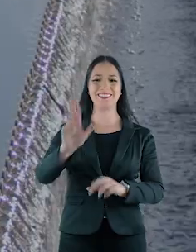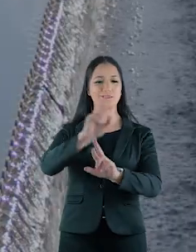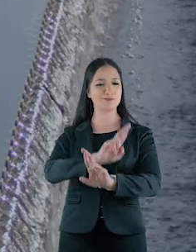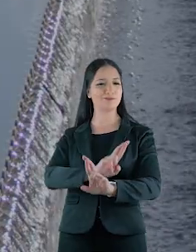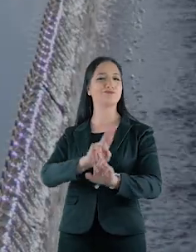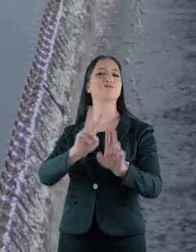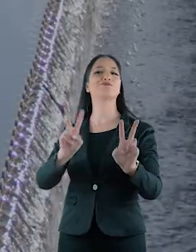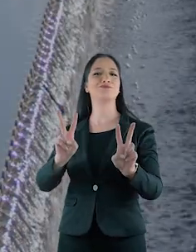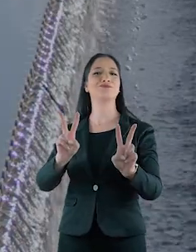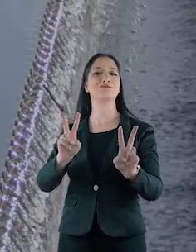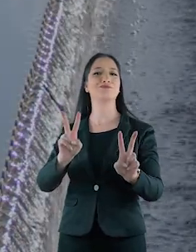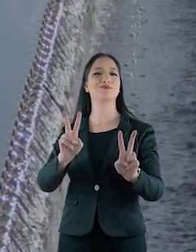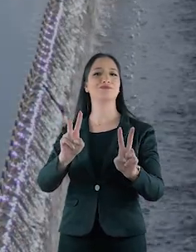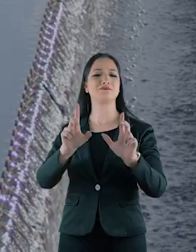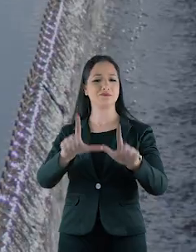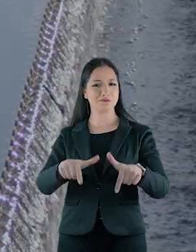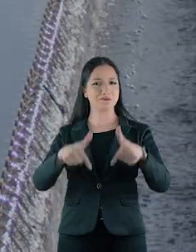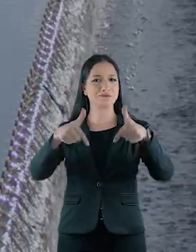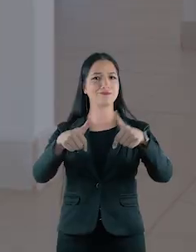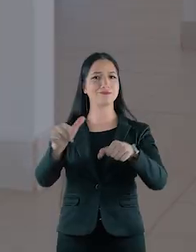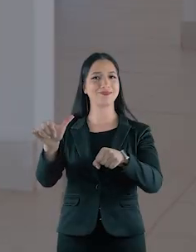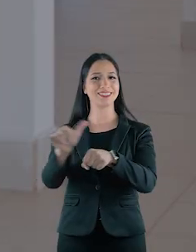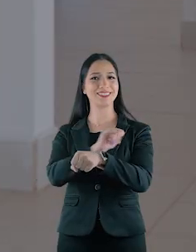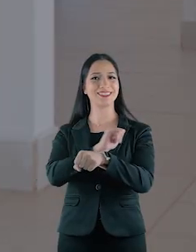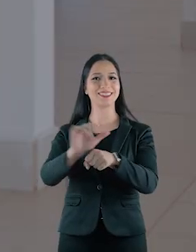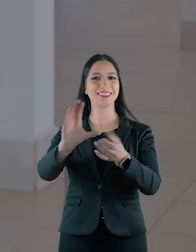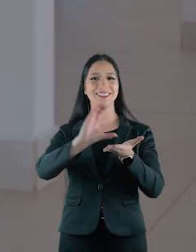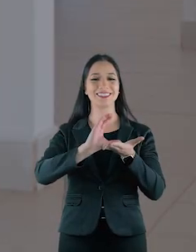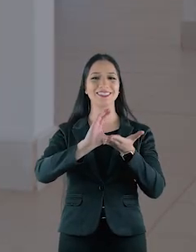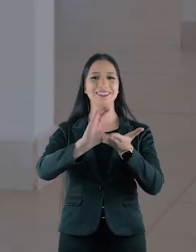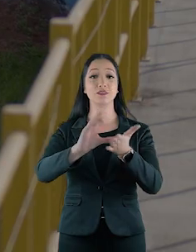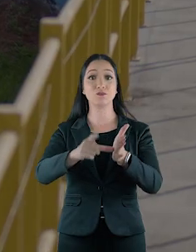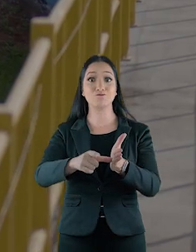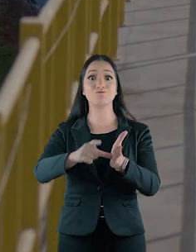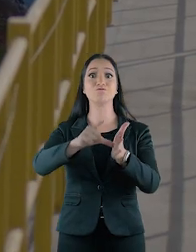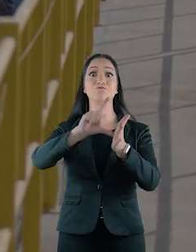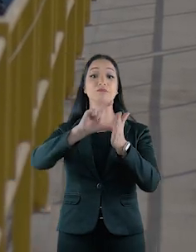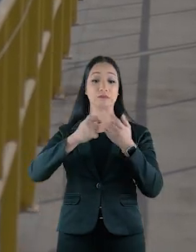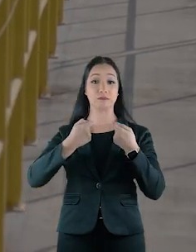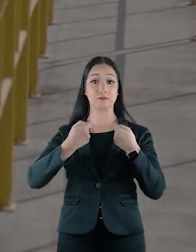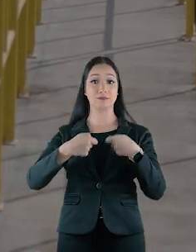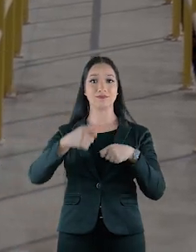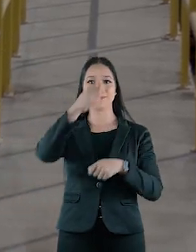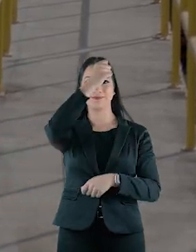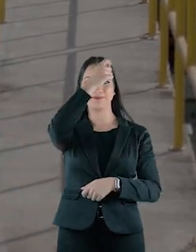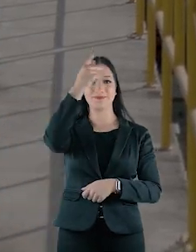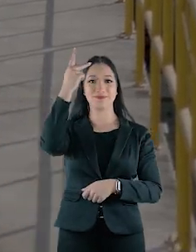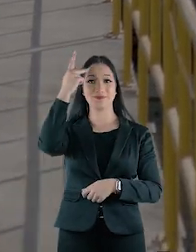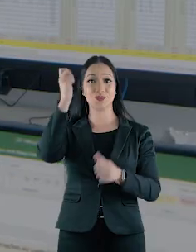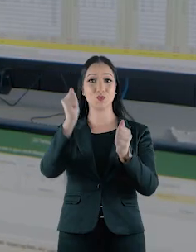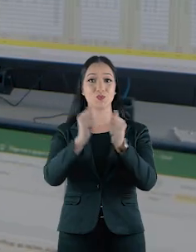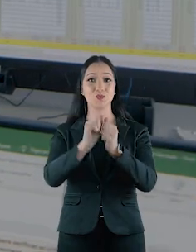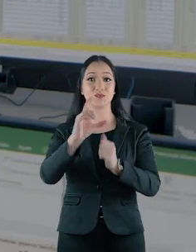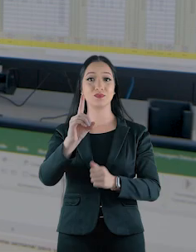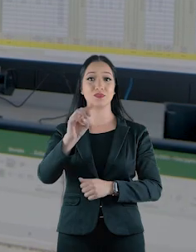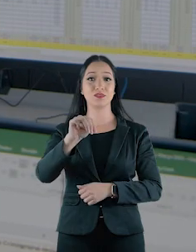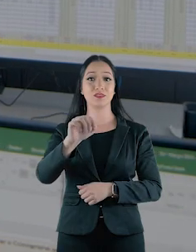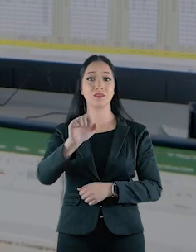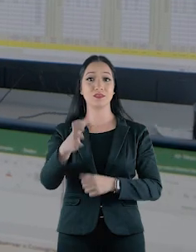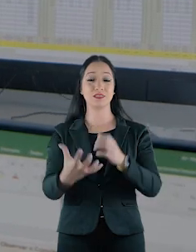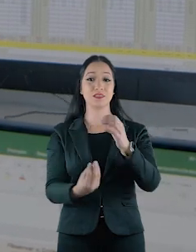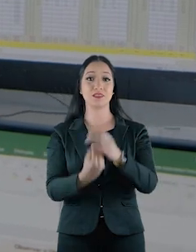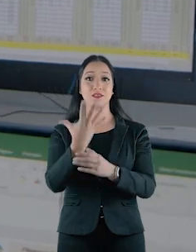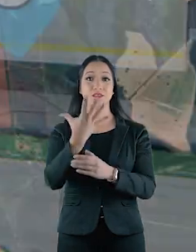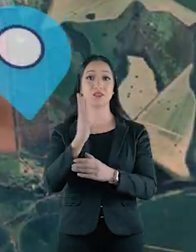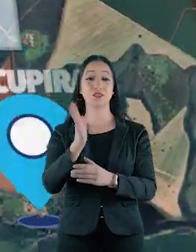Uberlândia, a realidade é muito diferente. Agindo de forma planejada e investindo para antecipar demandas, a Prefeitura e o